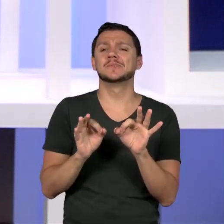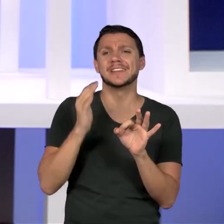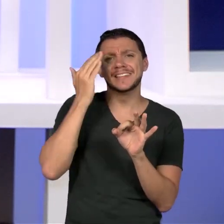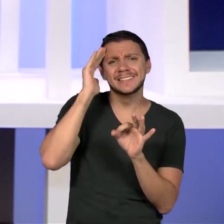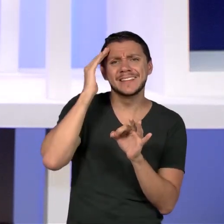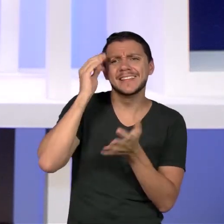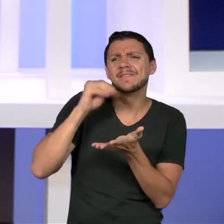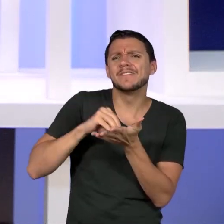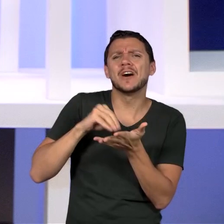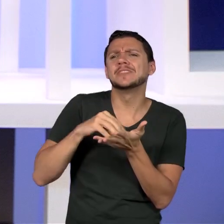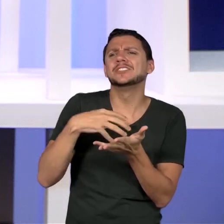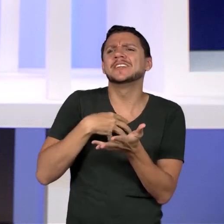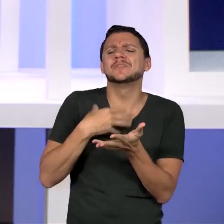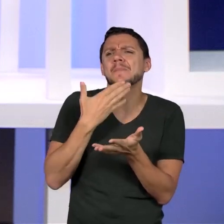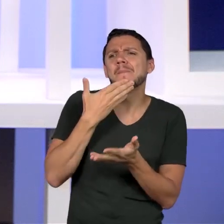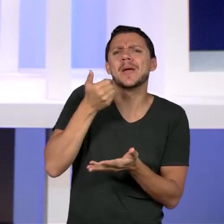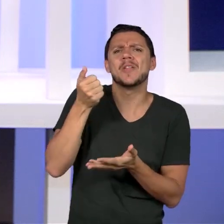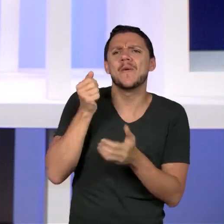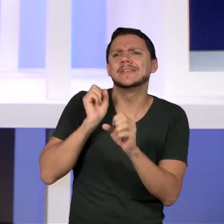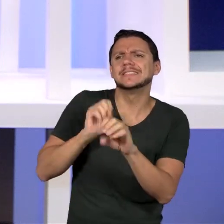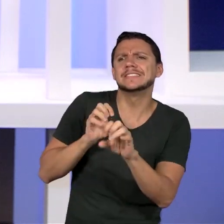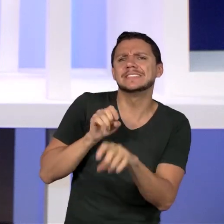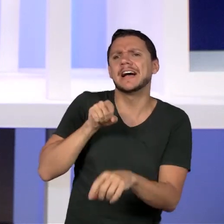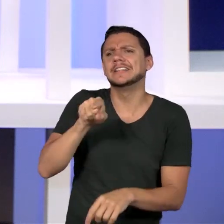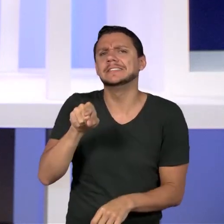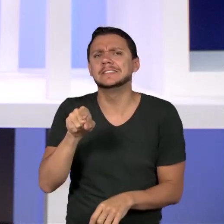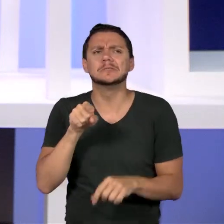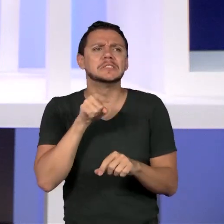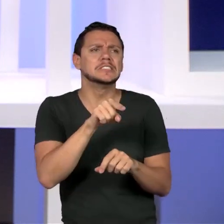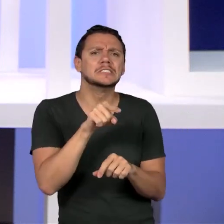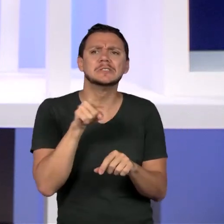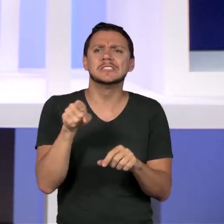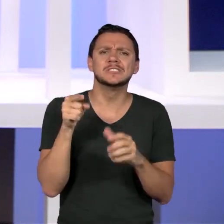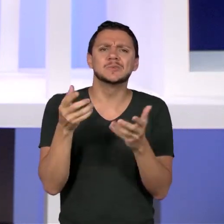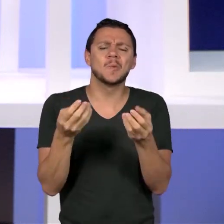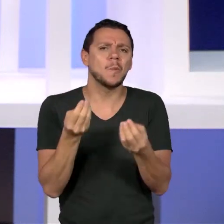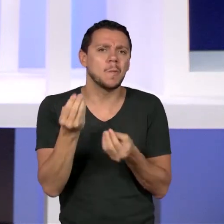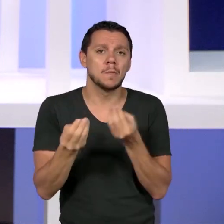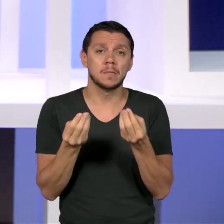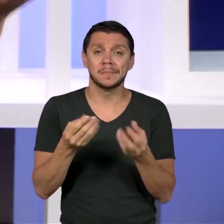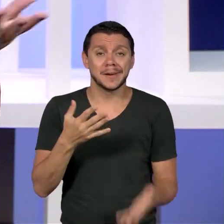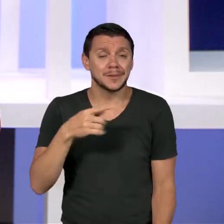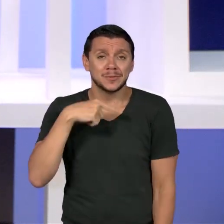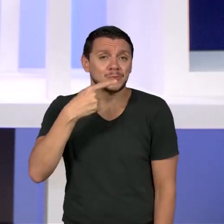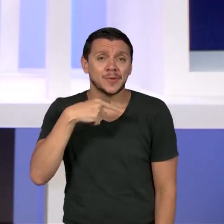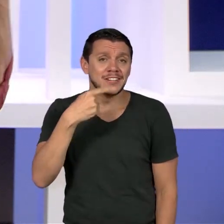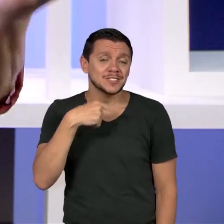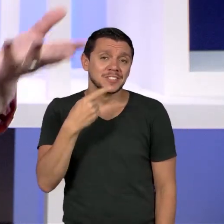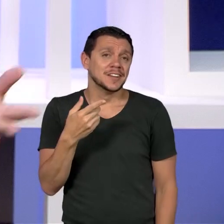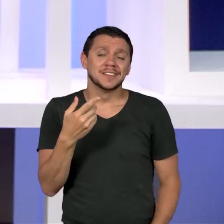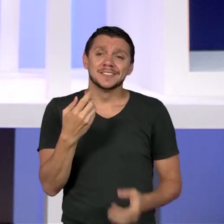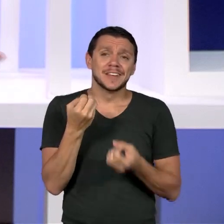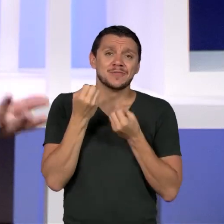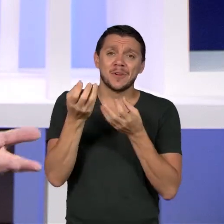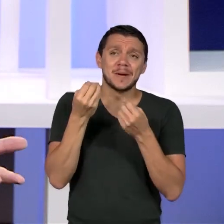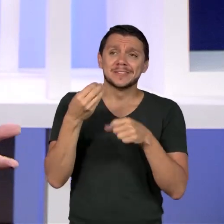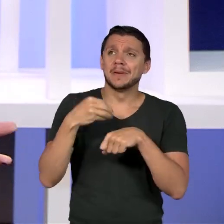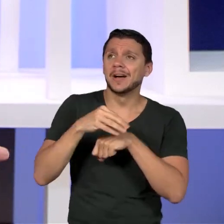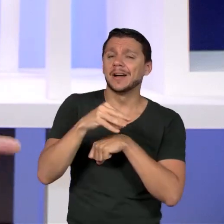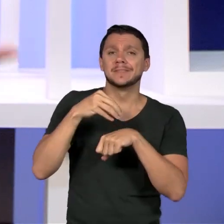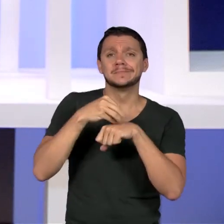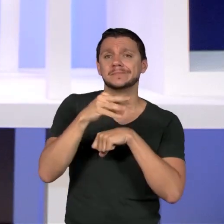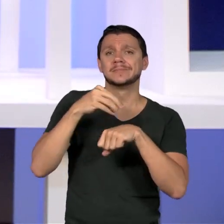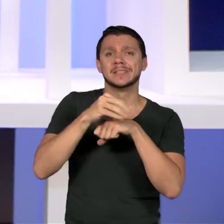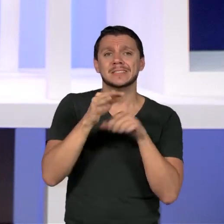como é a melhor forma de desenvolver e que não adianta ficar fazendo comunicação de informações sobre essas